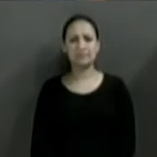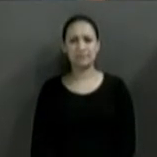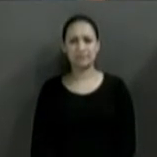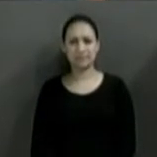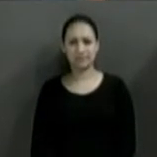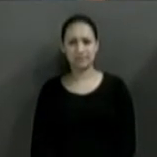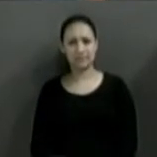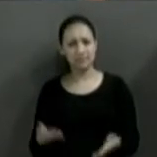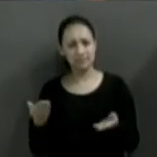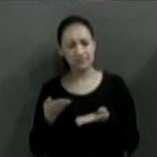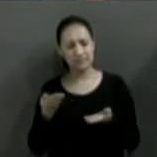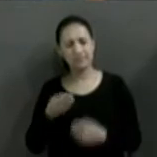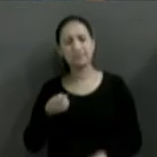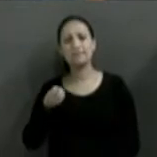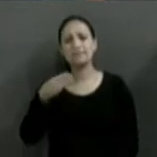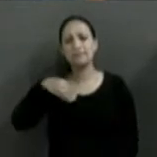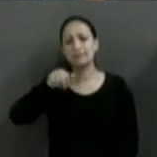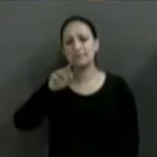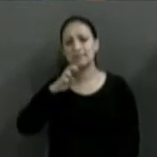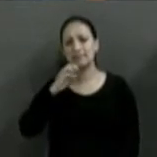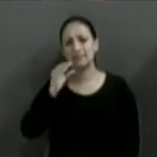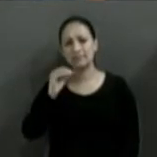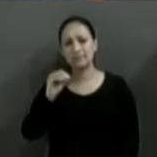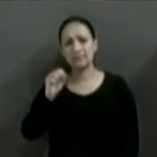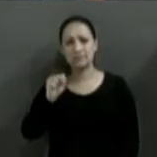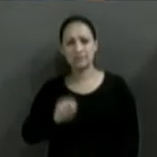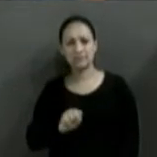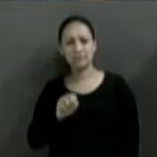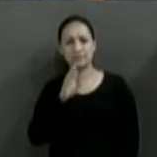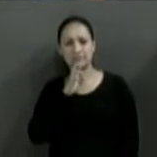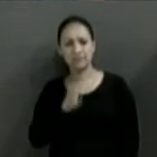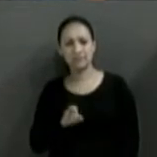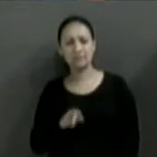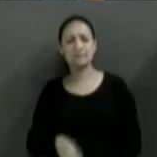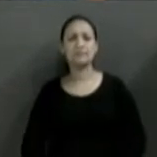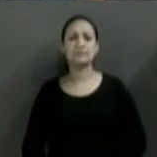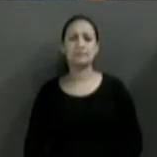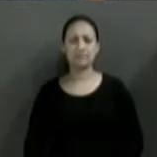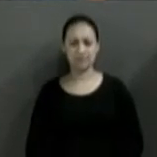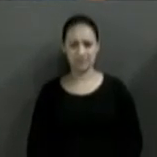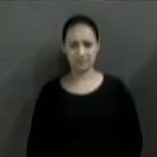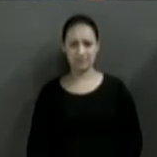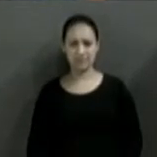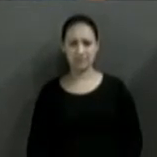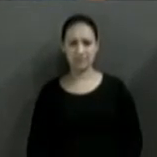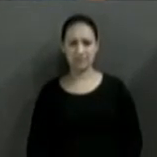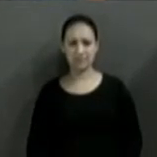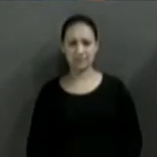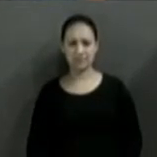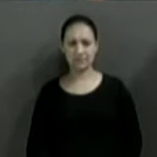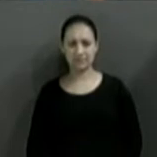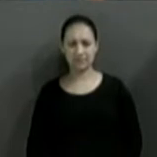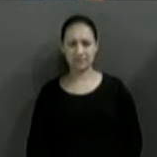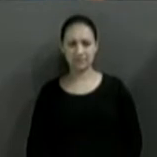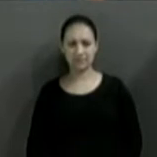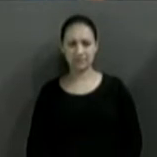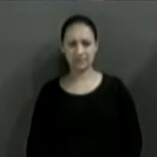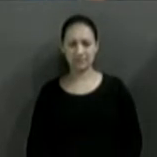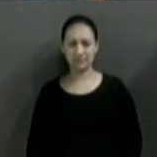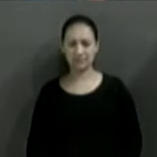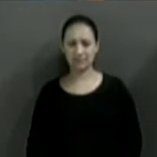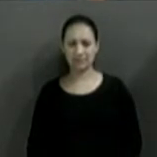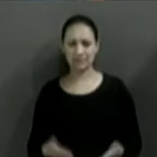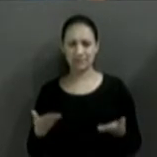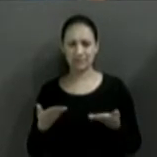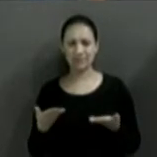Candidato Marcos Miconga, com dois minutos de resposta, vamos ajeitar o nosso cronômetro. Valendo,